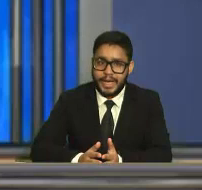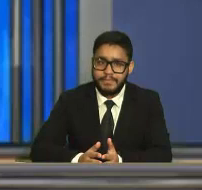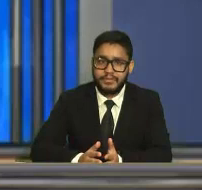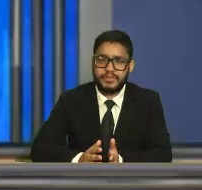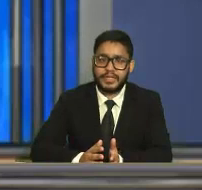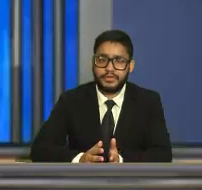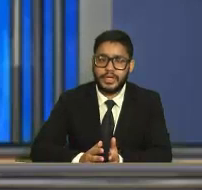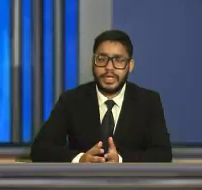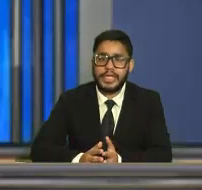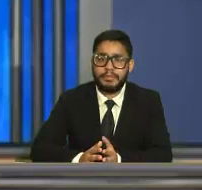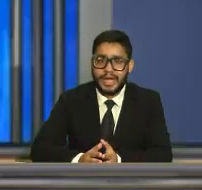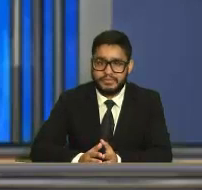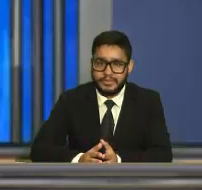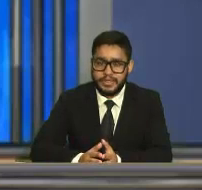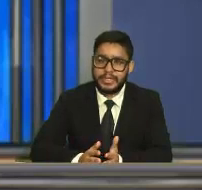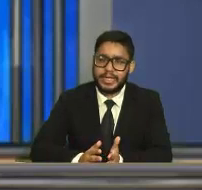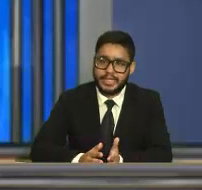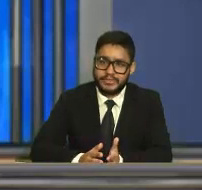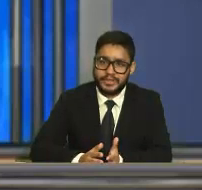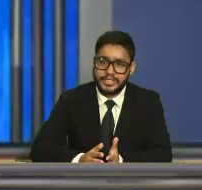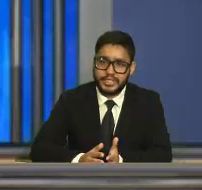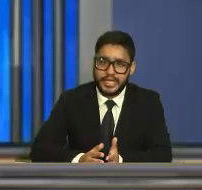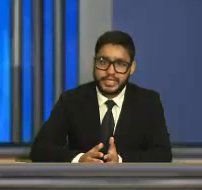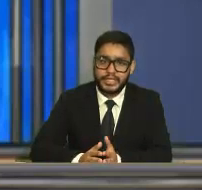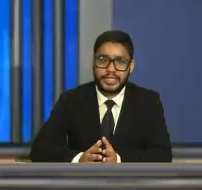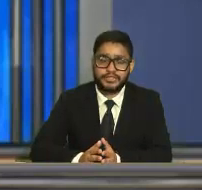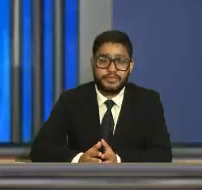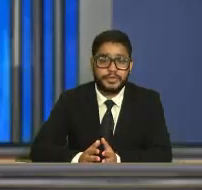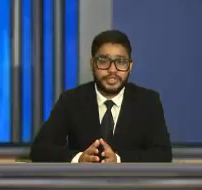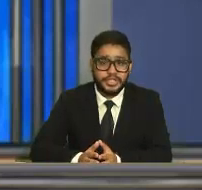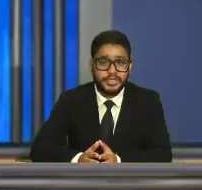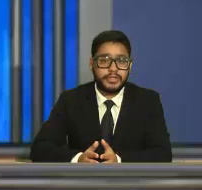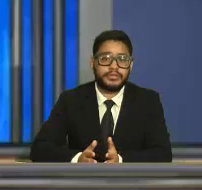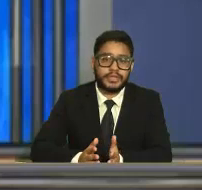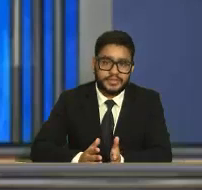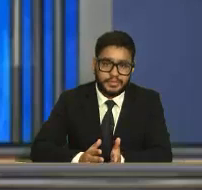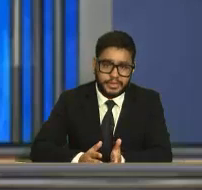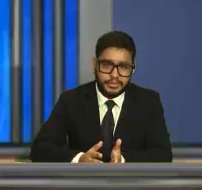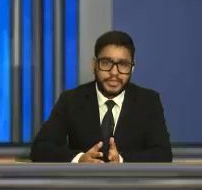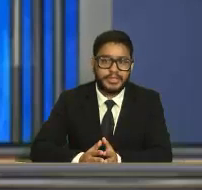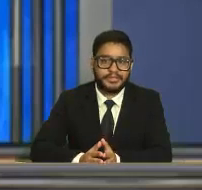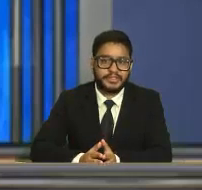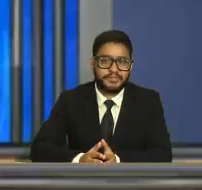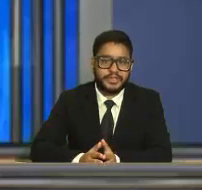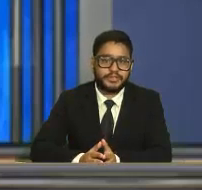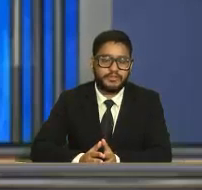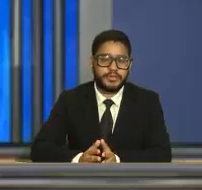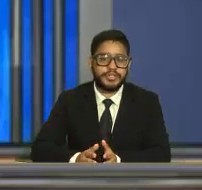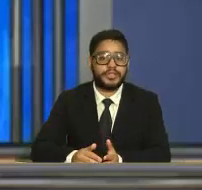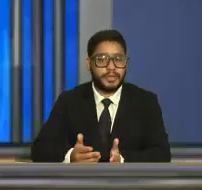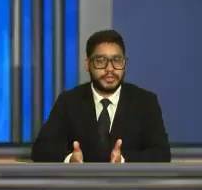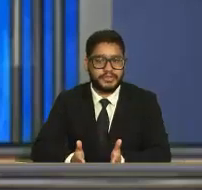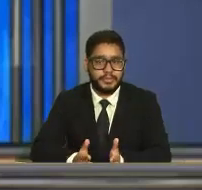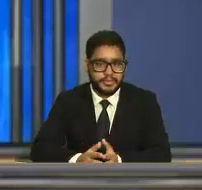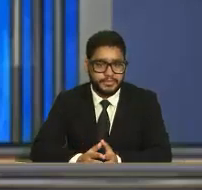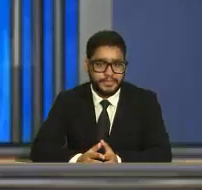Geribá, Ferradura e Braba. Na quinta-feira, dia 10, das 9 às meio-dia, um Darcy Ribeiro. Na sexta-feira, das 9 às meio